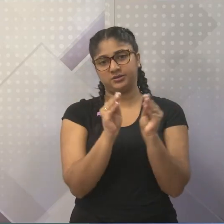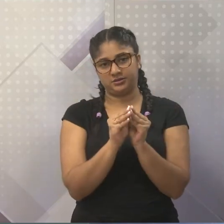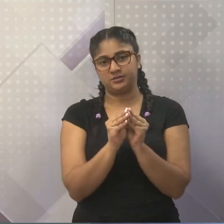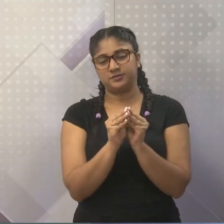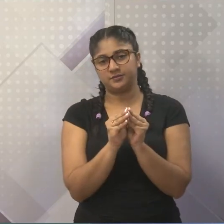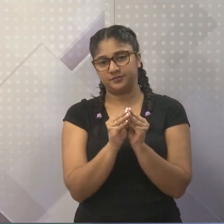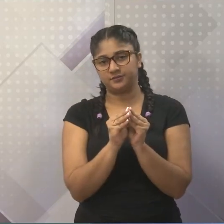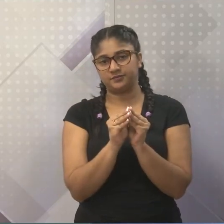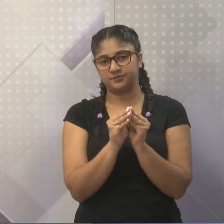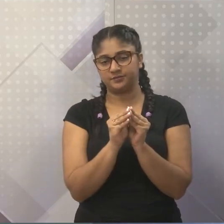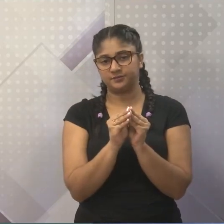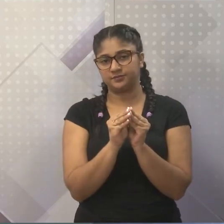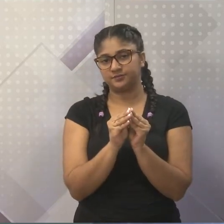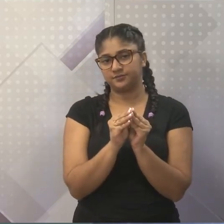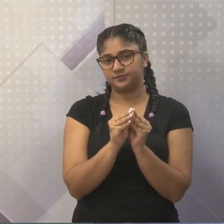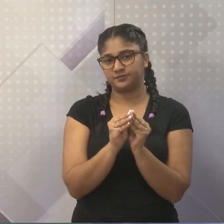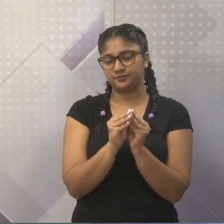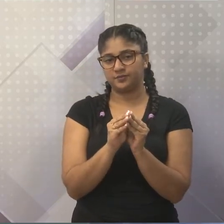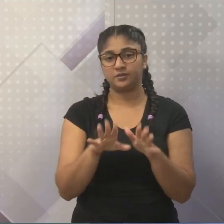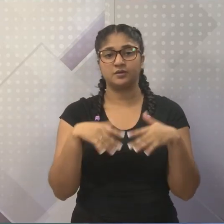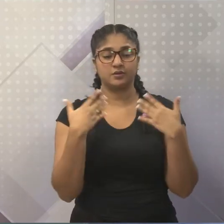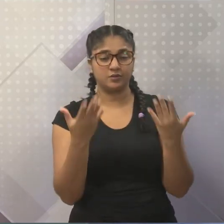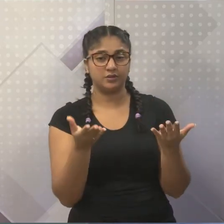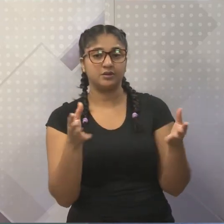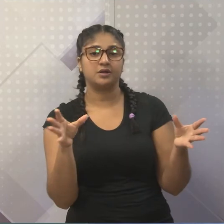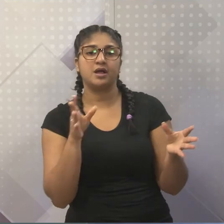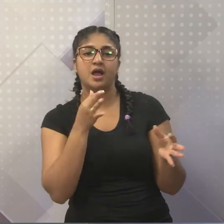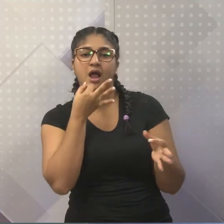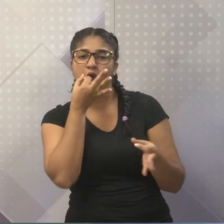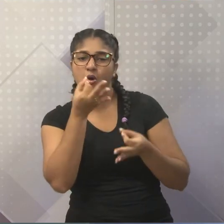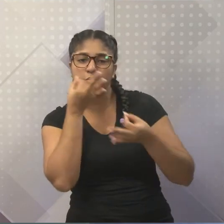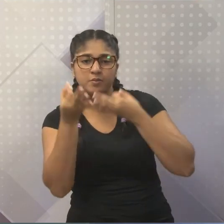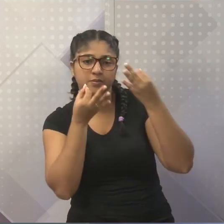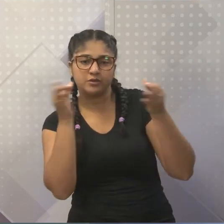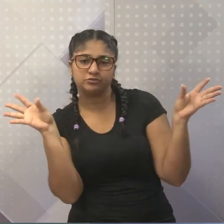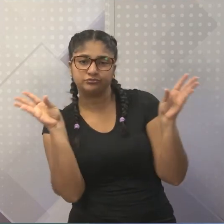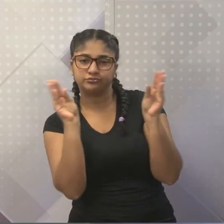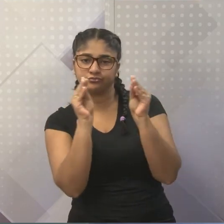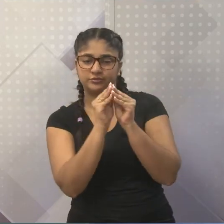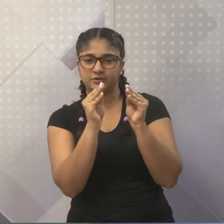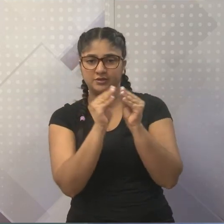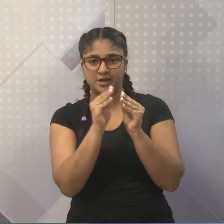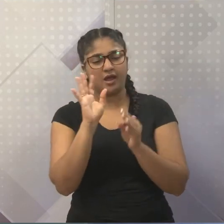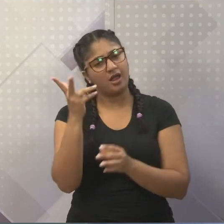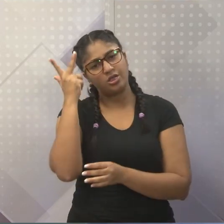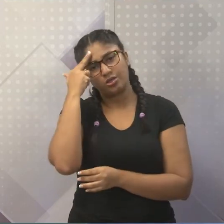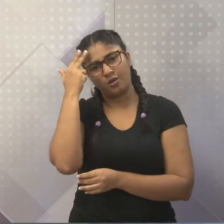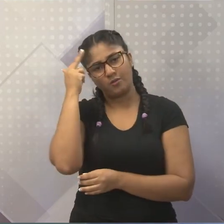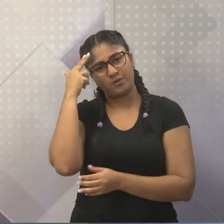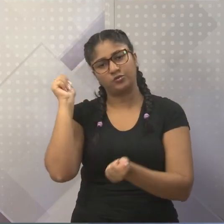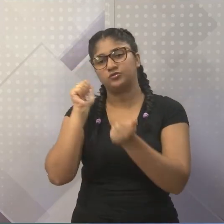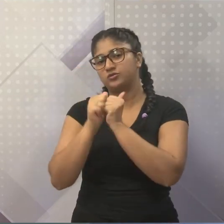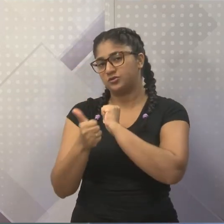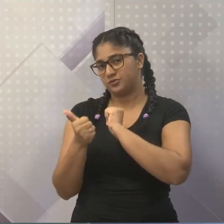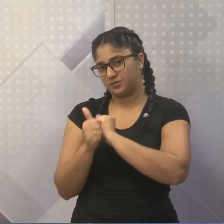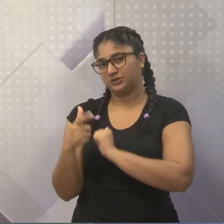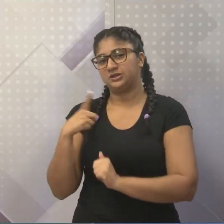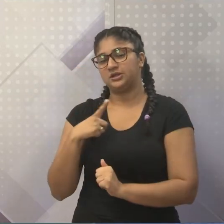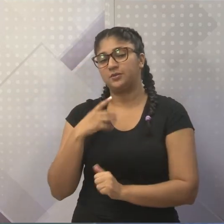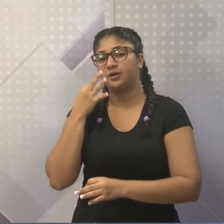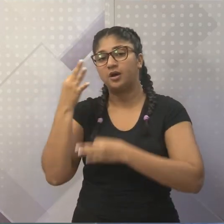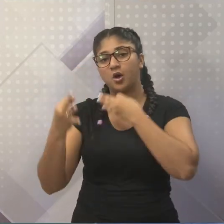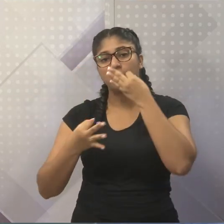opinativa. Certo? Então, essa resenha é muito comum, principalmente na área de esporte. Por quê? É a